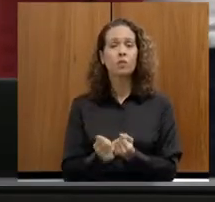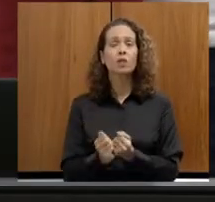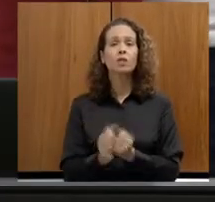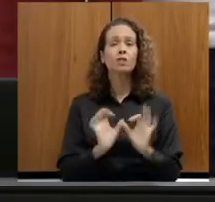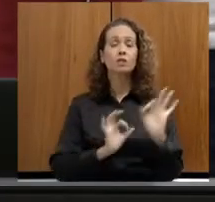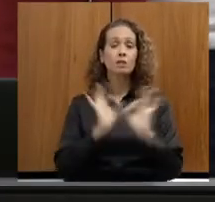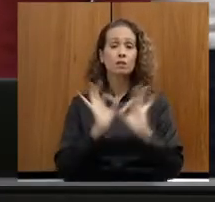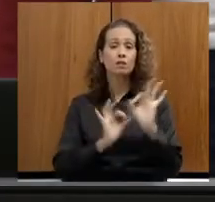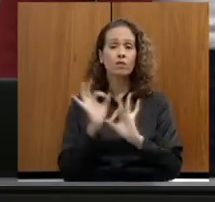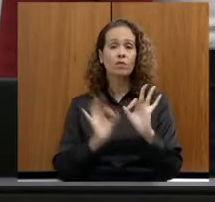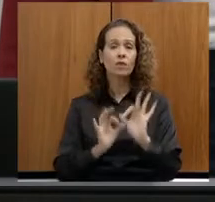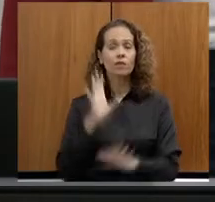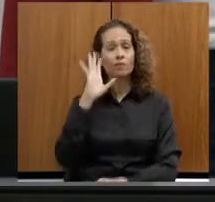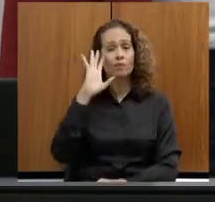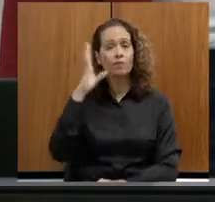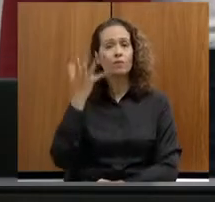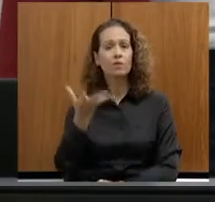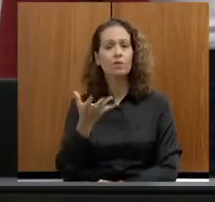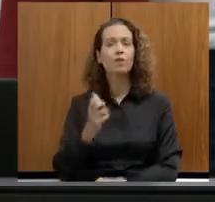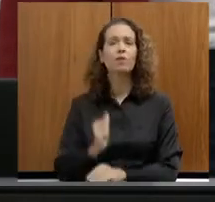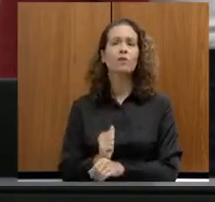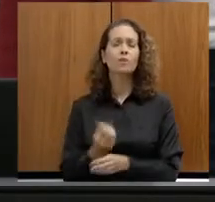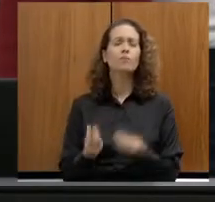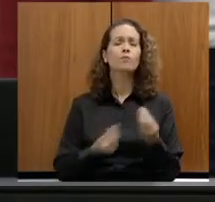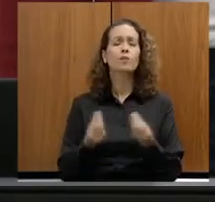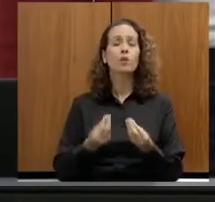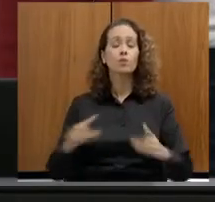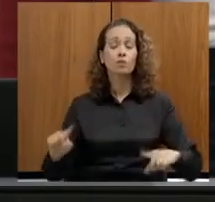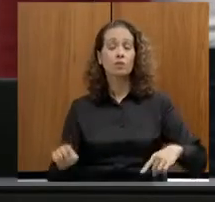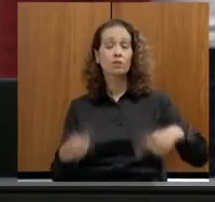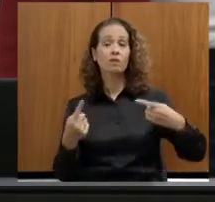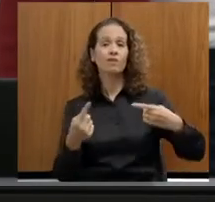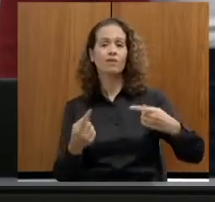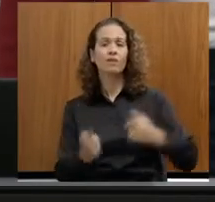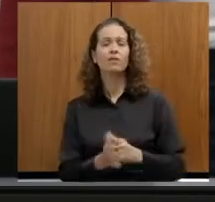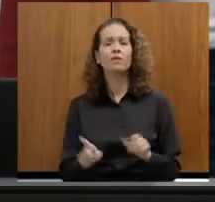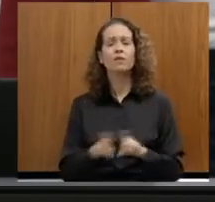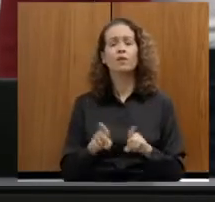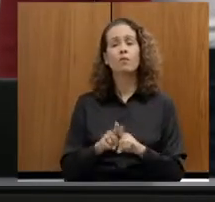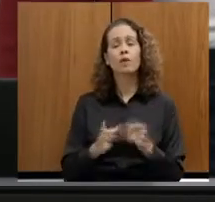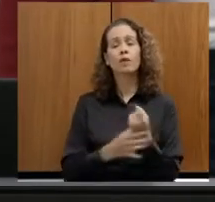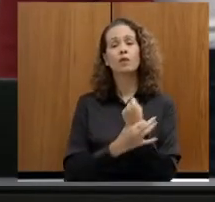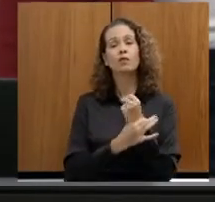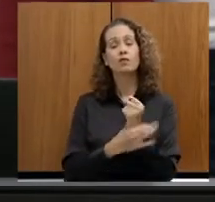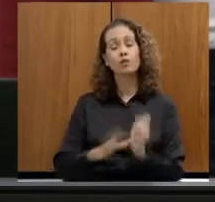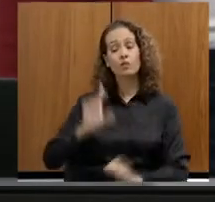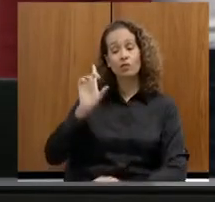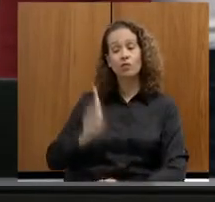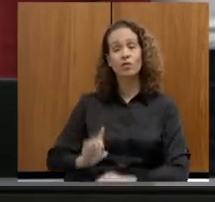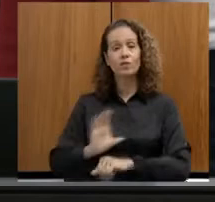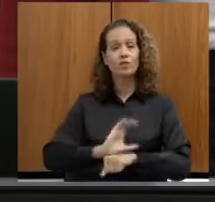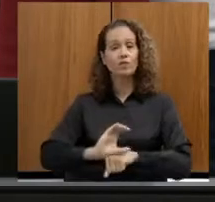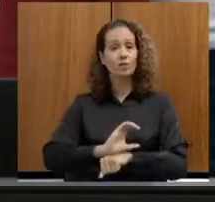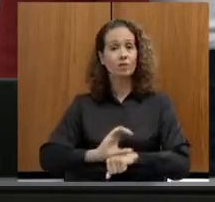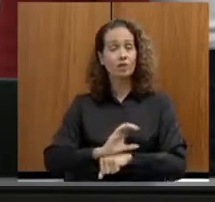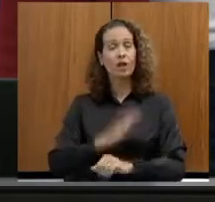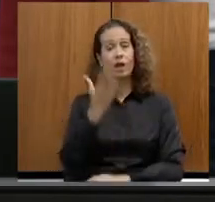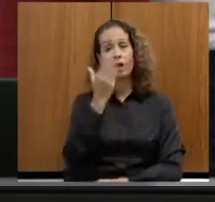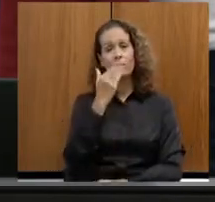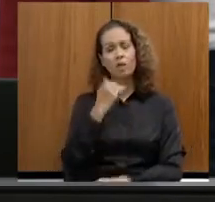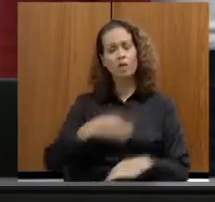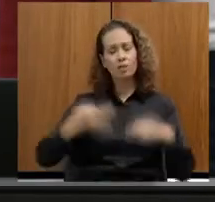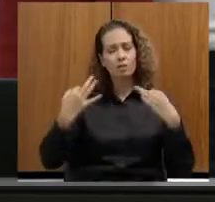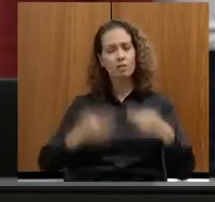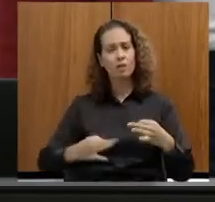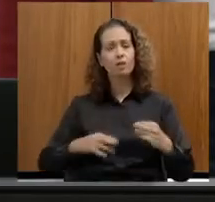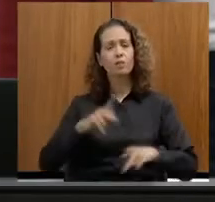e proporcionais ao tamanho do desafio de garantir o direito constitucional à alimentação adequada para toda